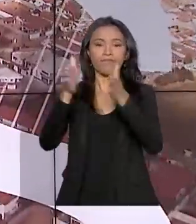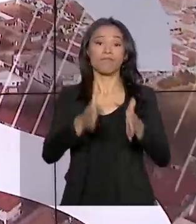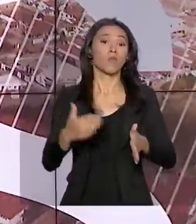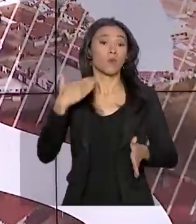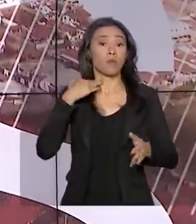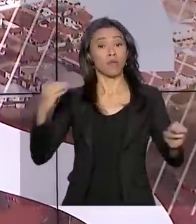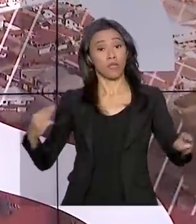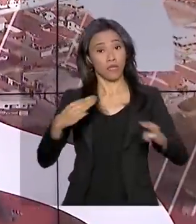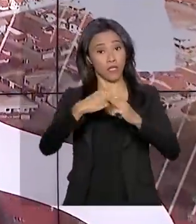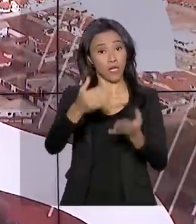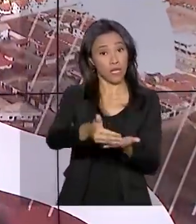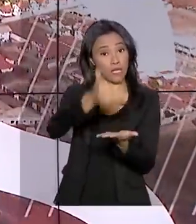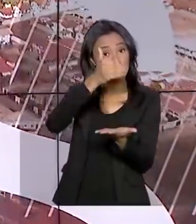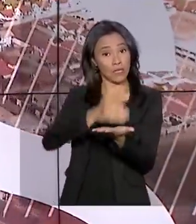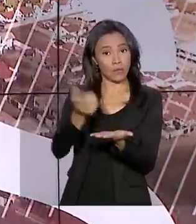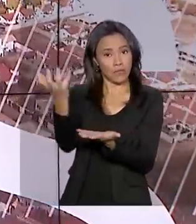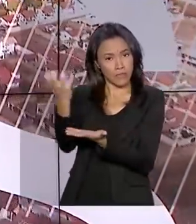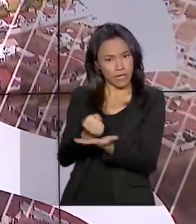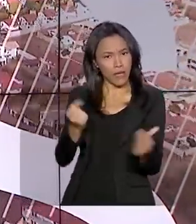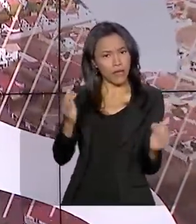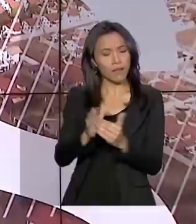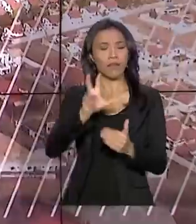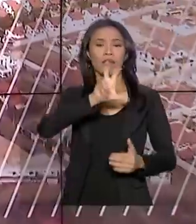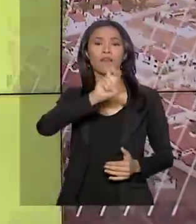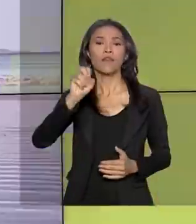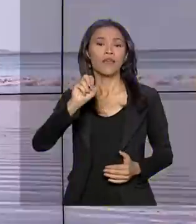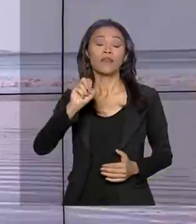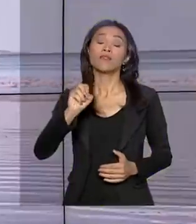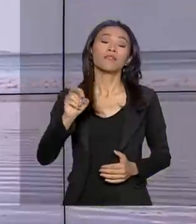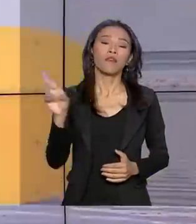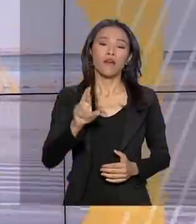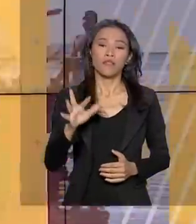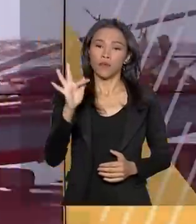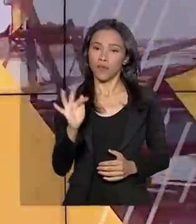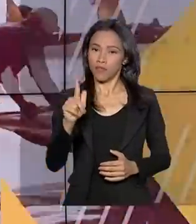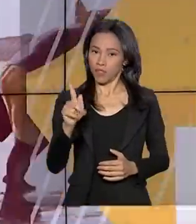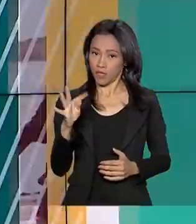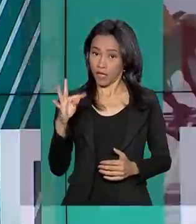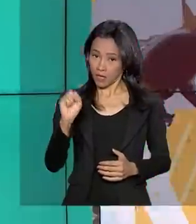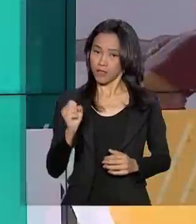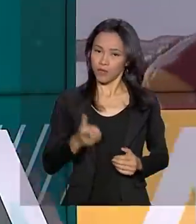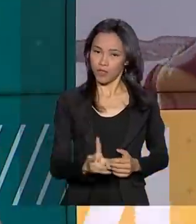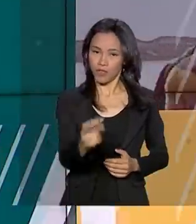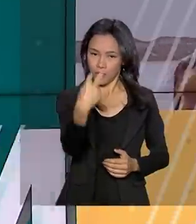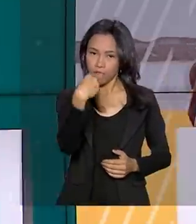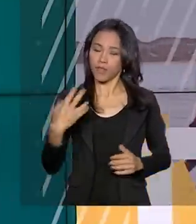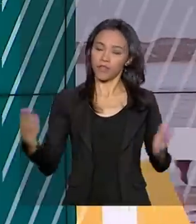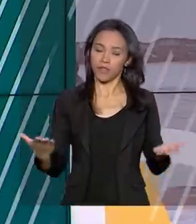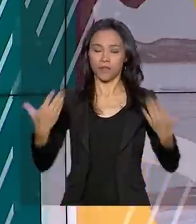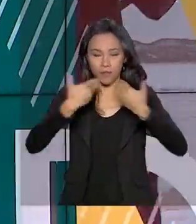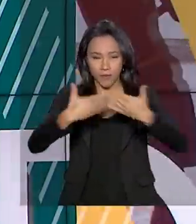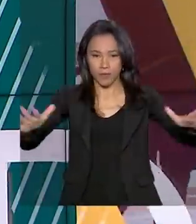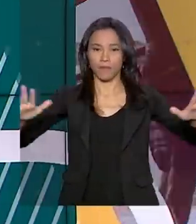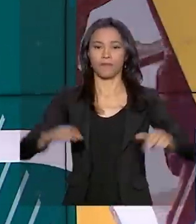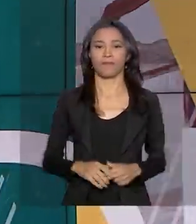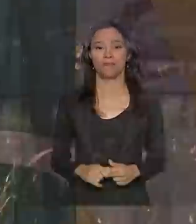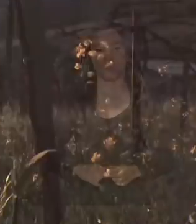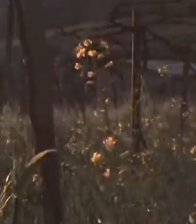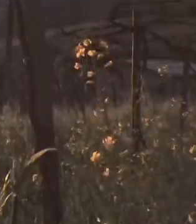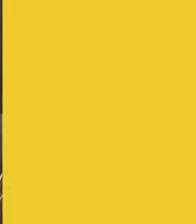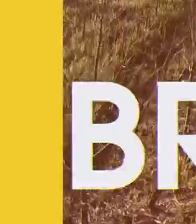antecipa as datas para saques de até R$ 500 do FGTS. Fique com a gente, o Brasil em Dia já está no ar.